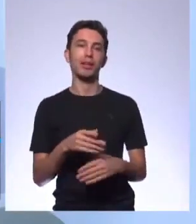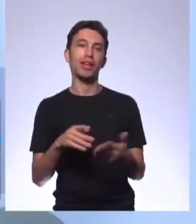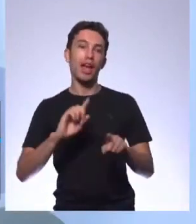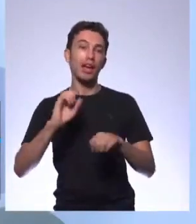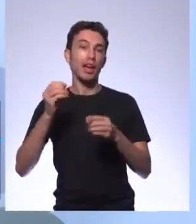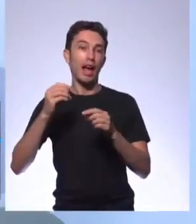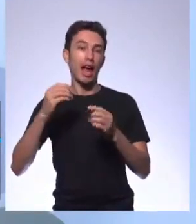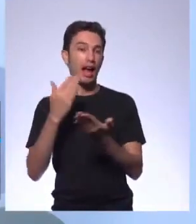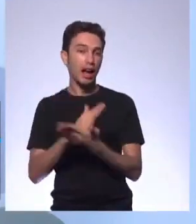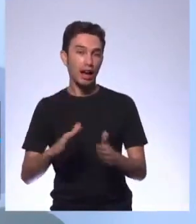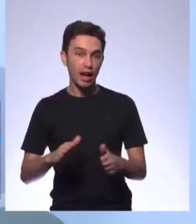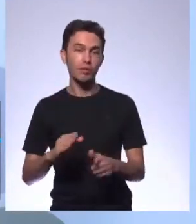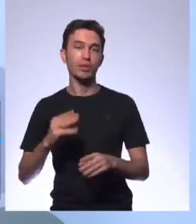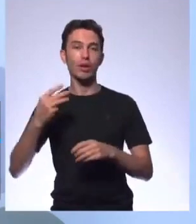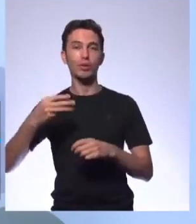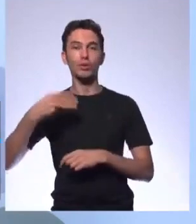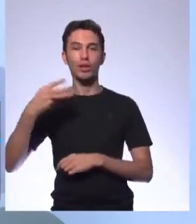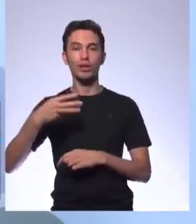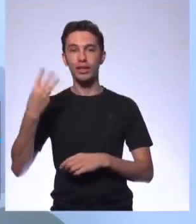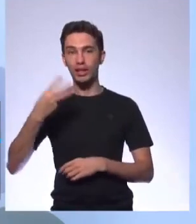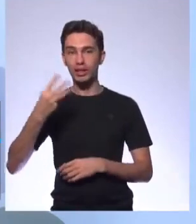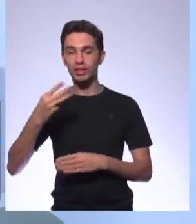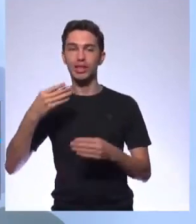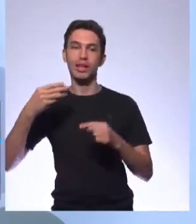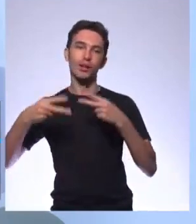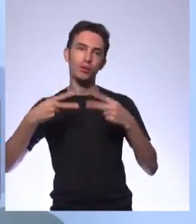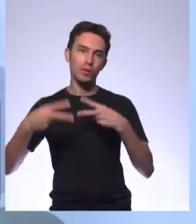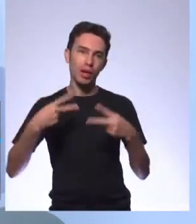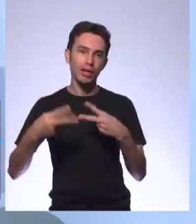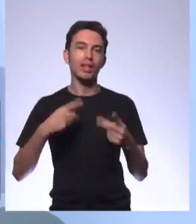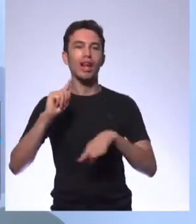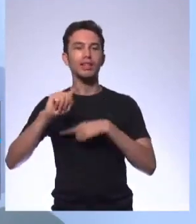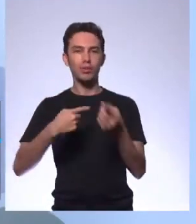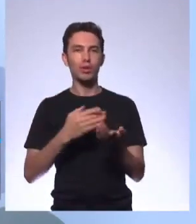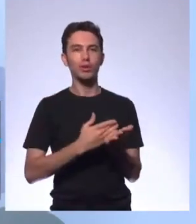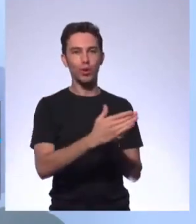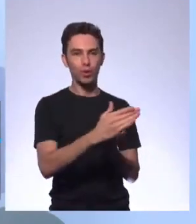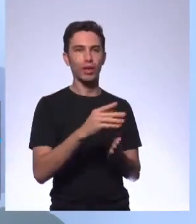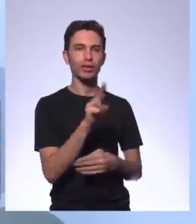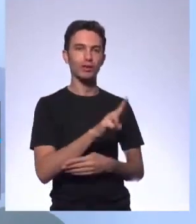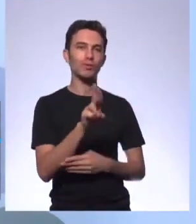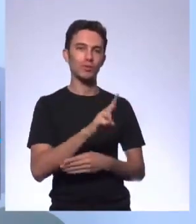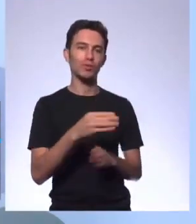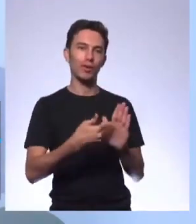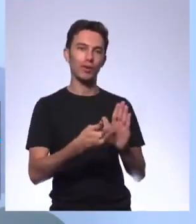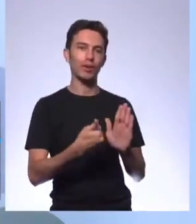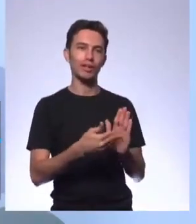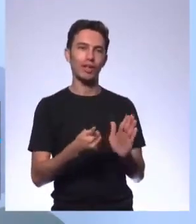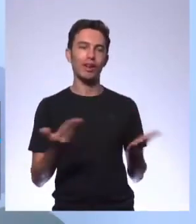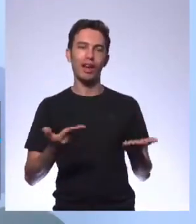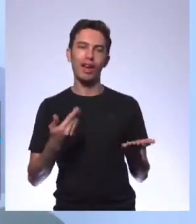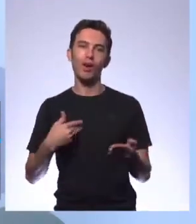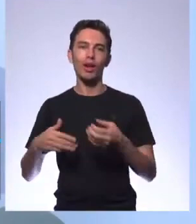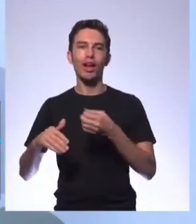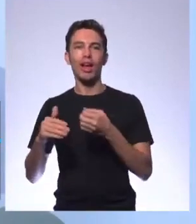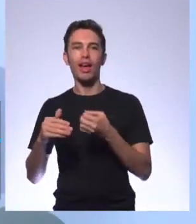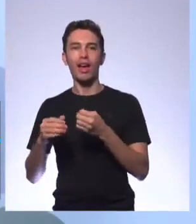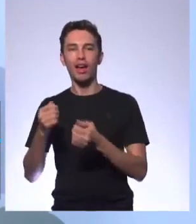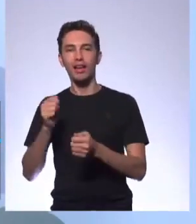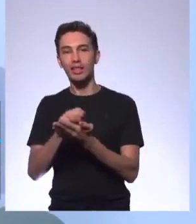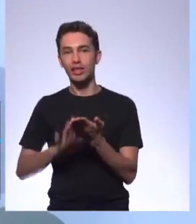e vai para o Aprender Sempre. Por enquanto, estamos já trabalhando com as habilidades essenciais, mas